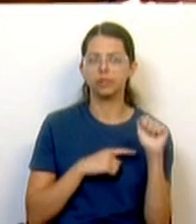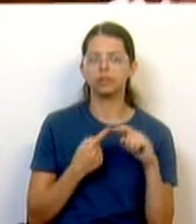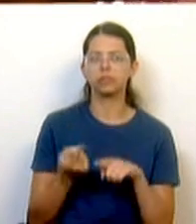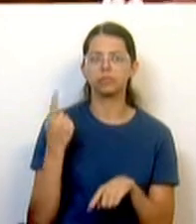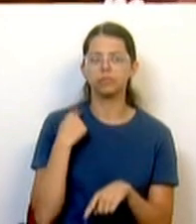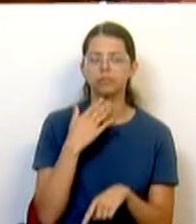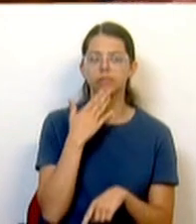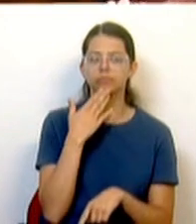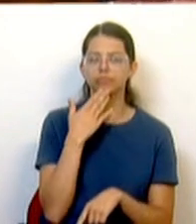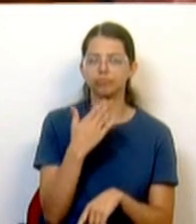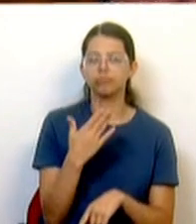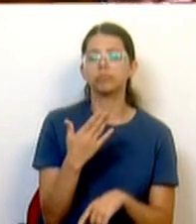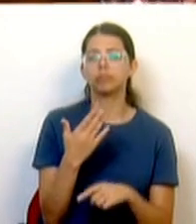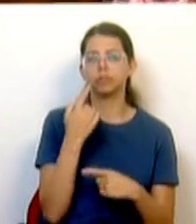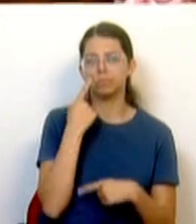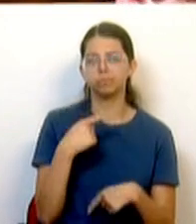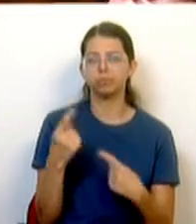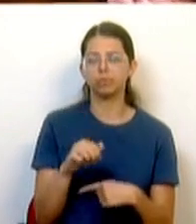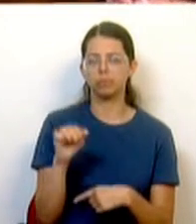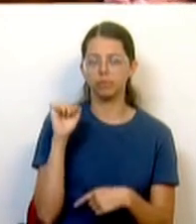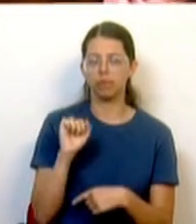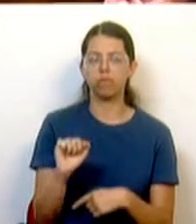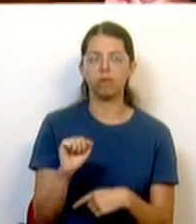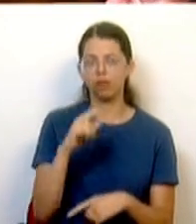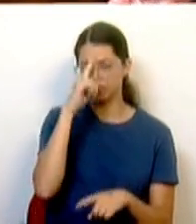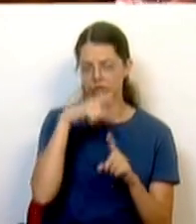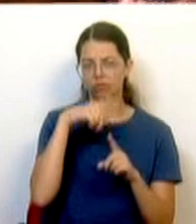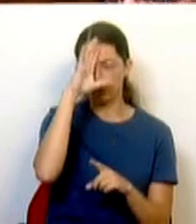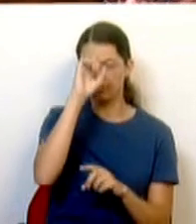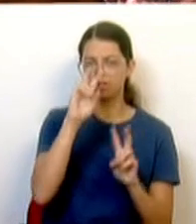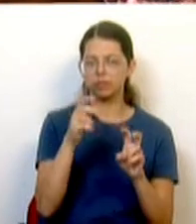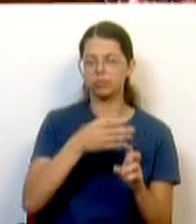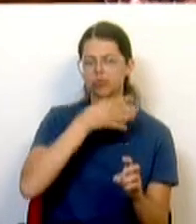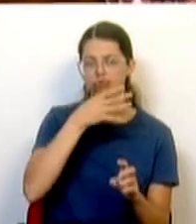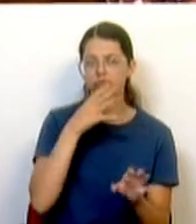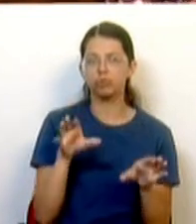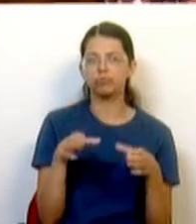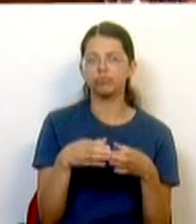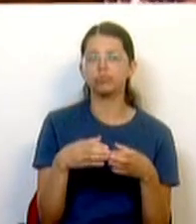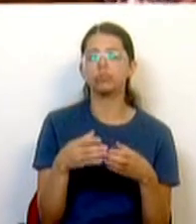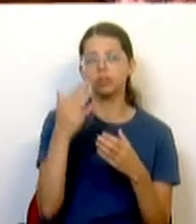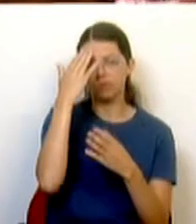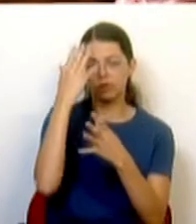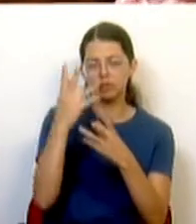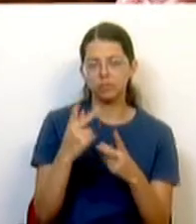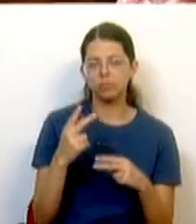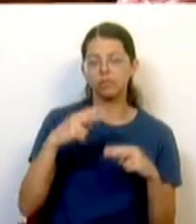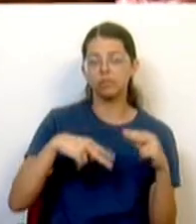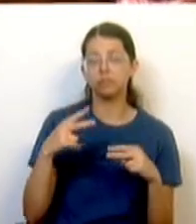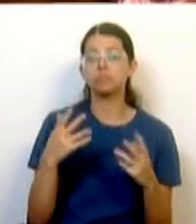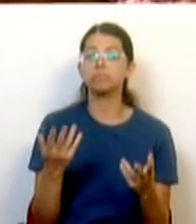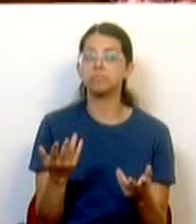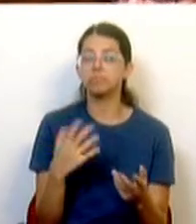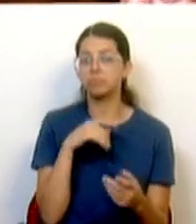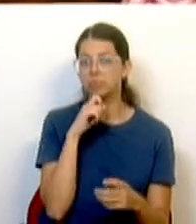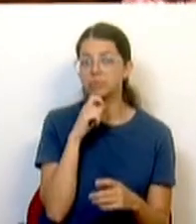o requerimento apresentado precisamente pelo PCP para ouvirmos o Governo sobre este tema na Comissão de Orçamento e Finanças. Sou levado a crer que gostam de ouvir